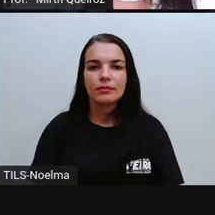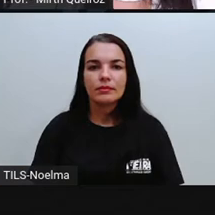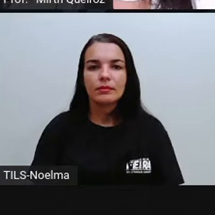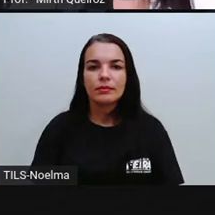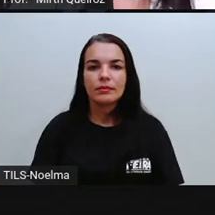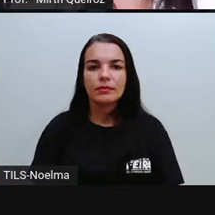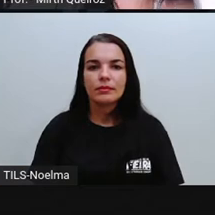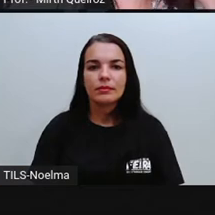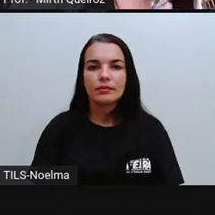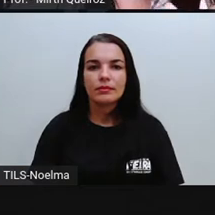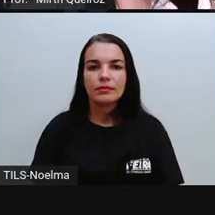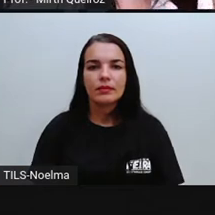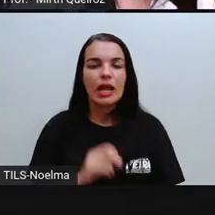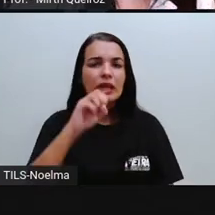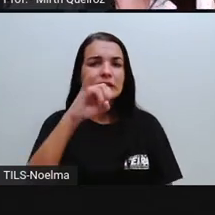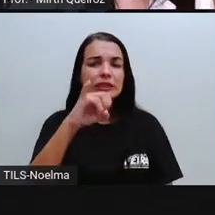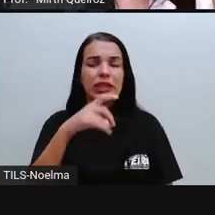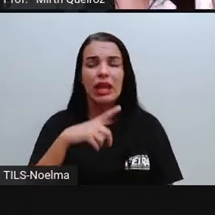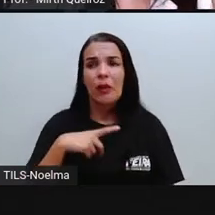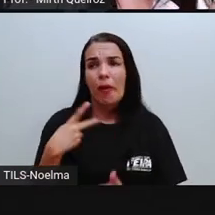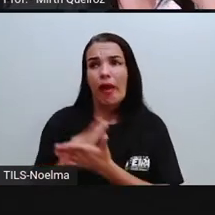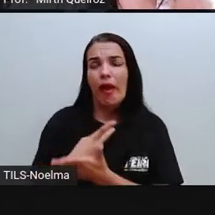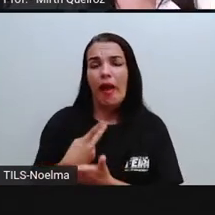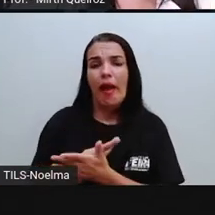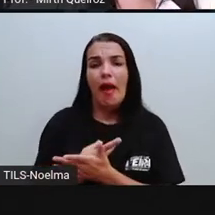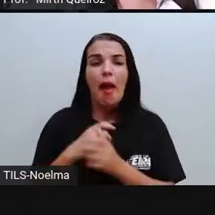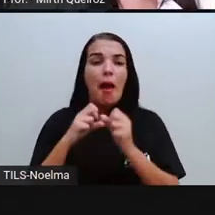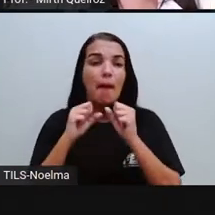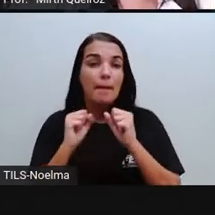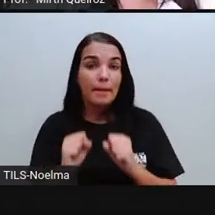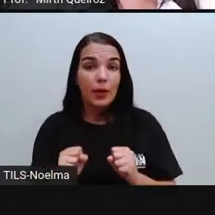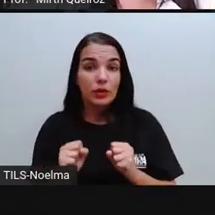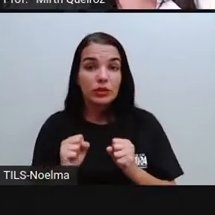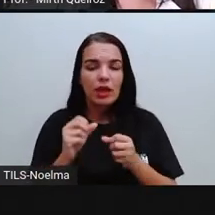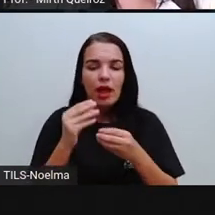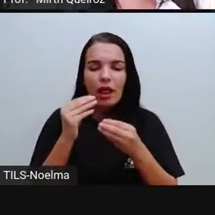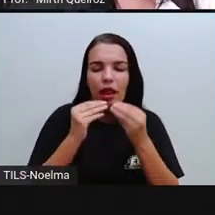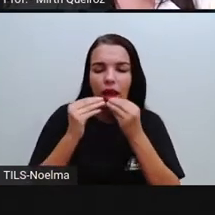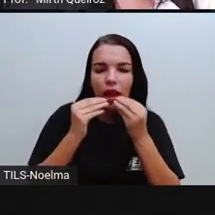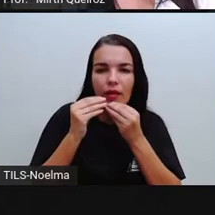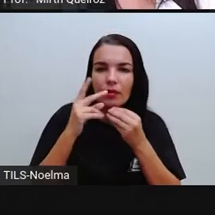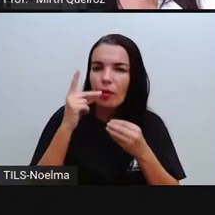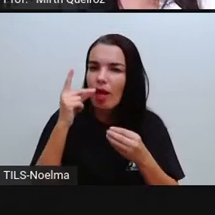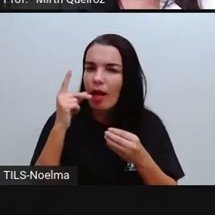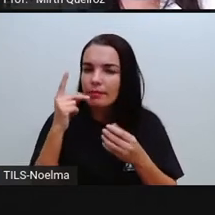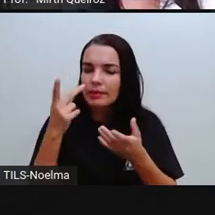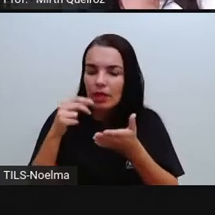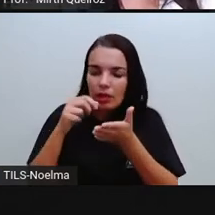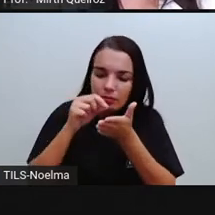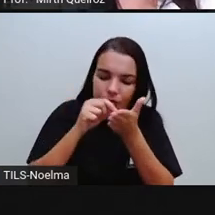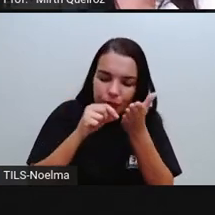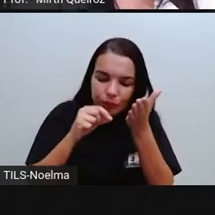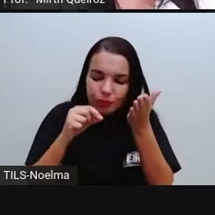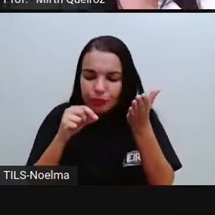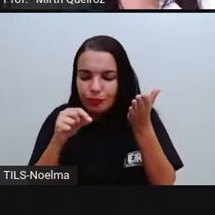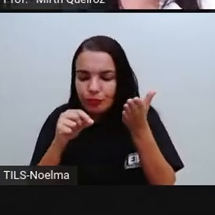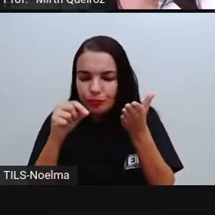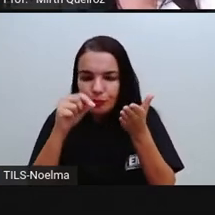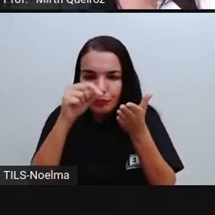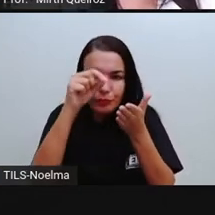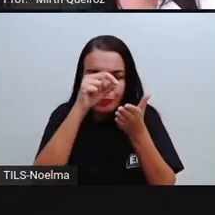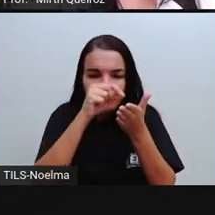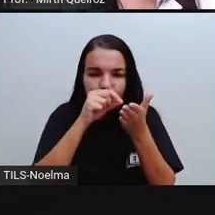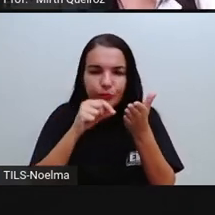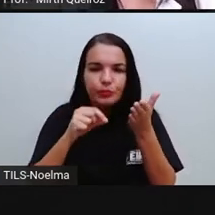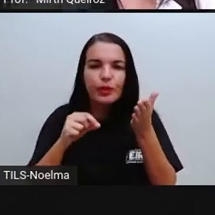E caso a próice eu errar, vocês podem fazer de forma mais leve com o lápis, né? Ali desenhando a forma de